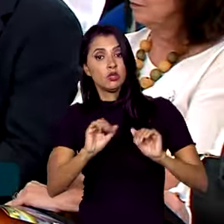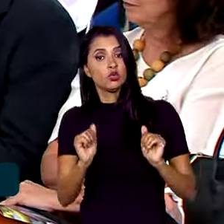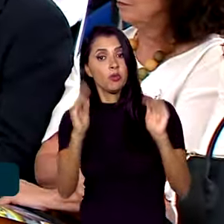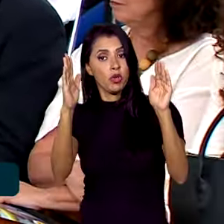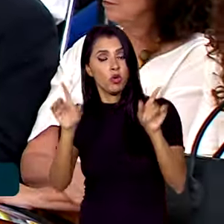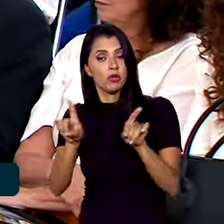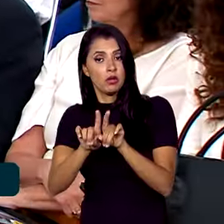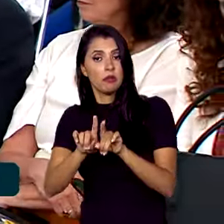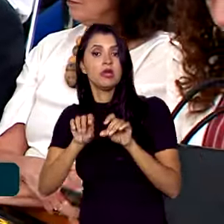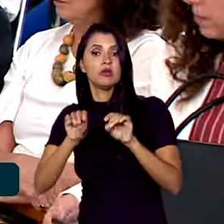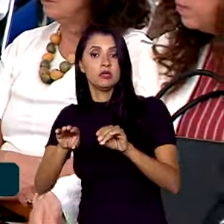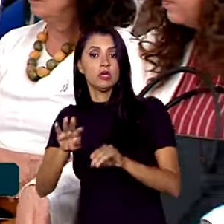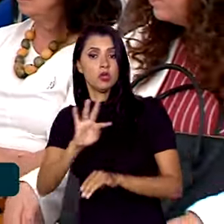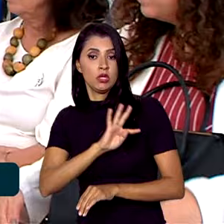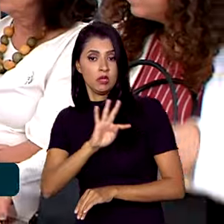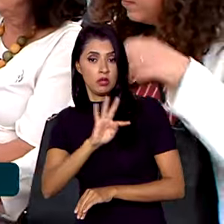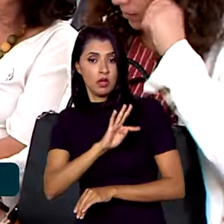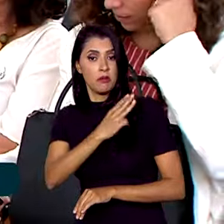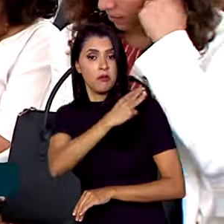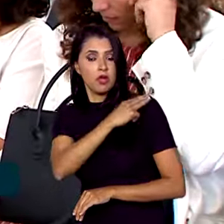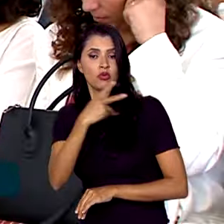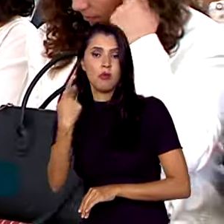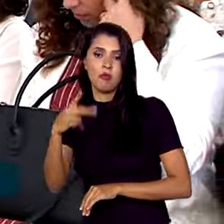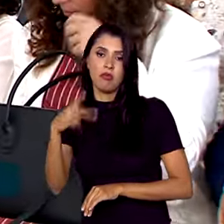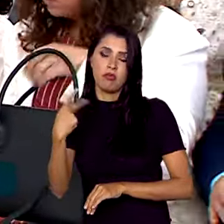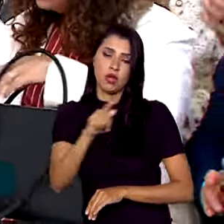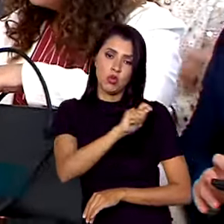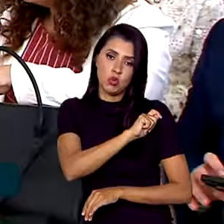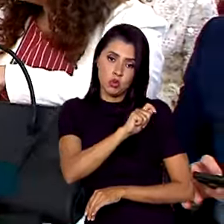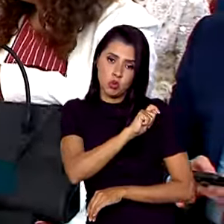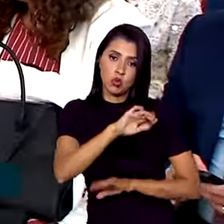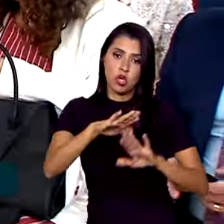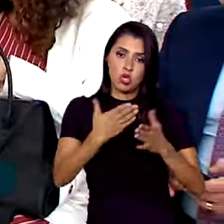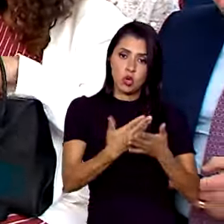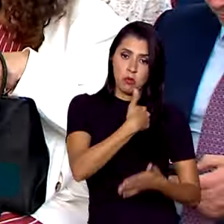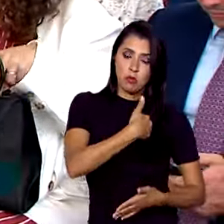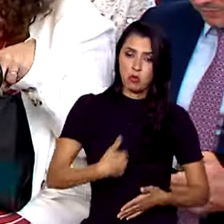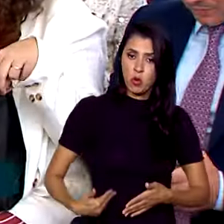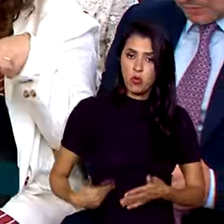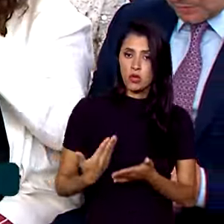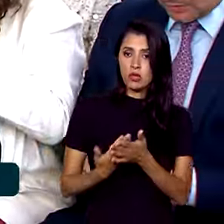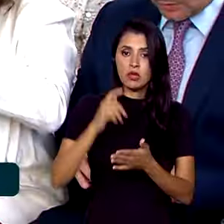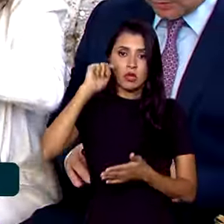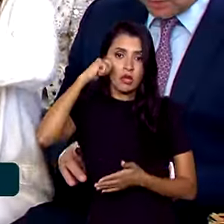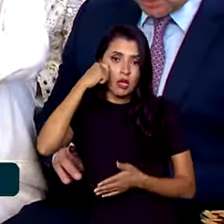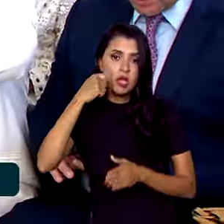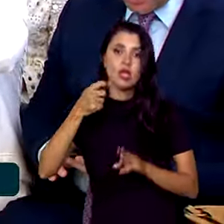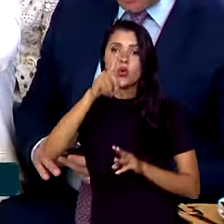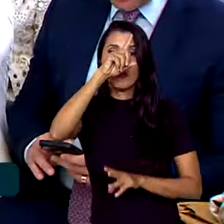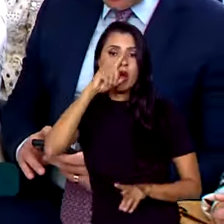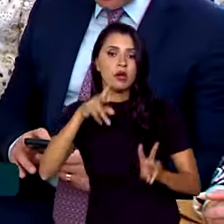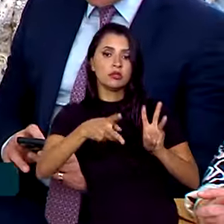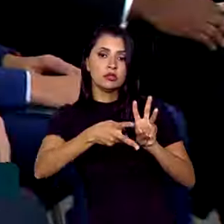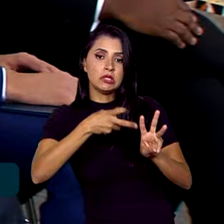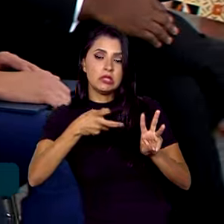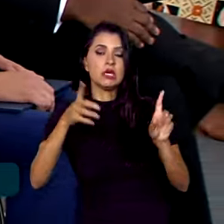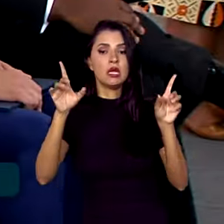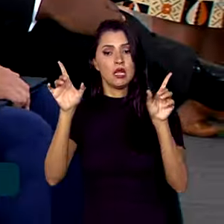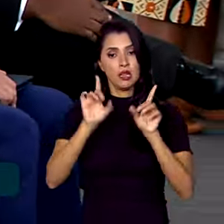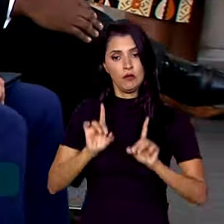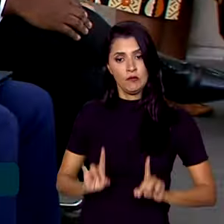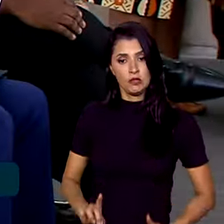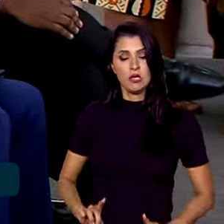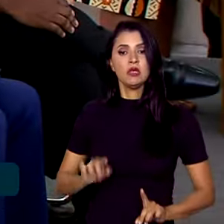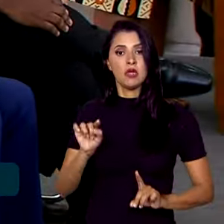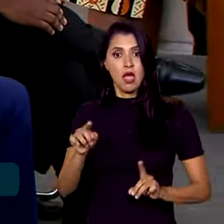técnico de nível médio para alunos de escolas públicas, estudantes negros, pardos, indígenas e com deficiência. E